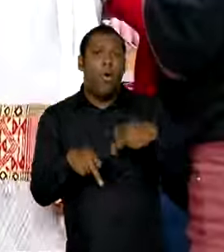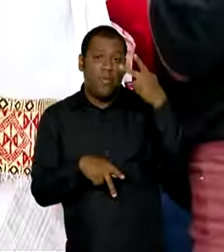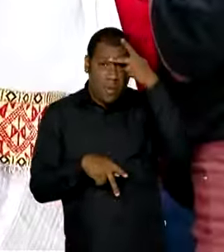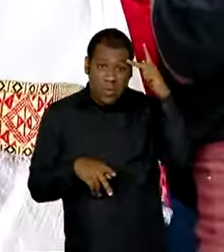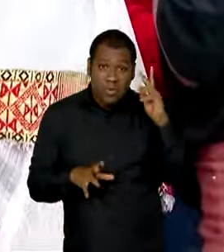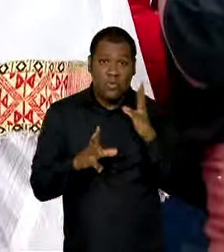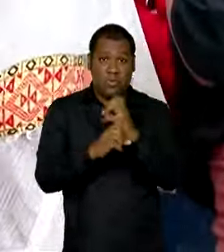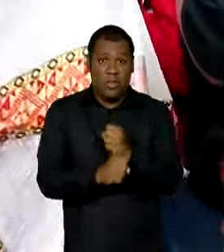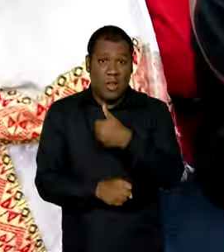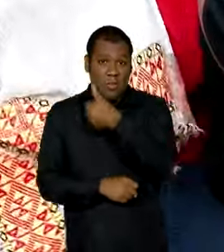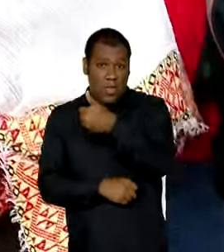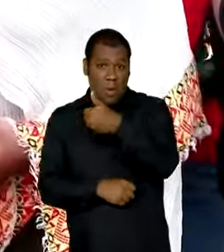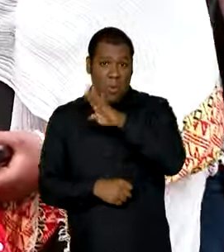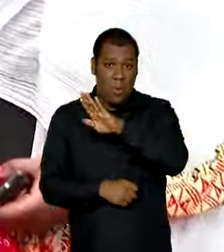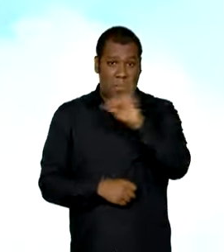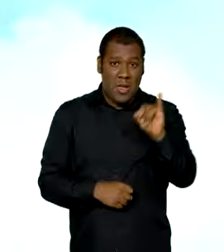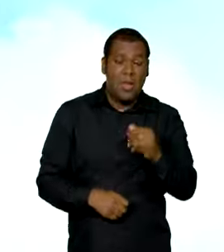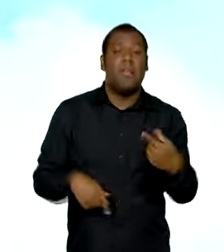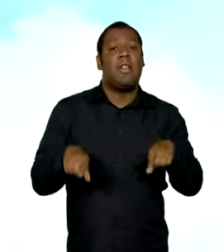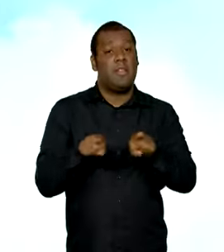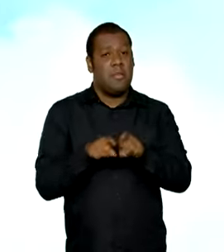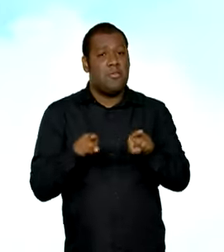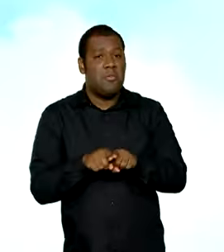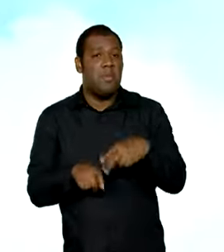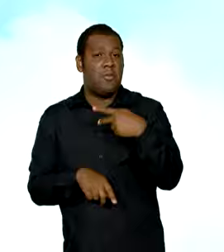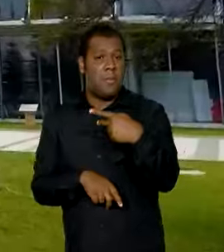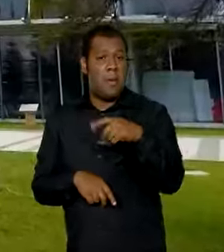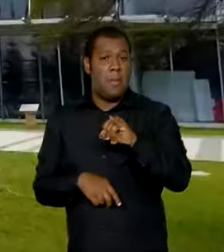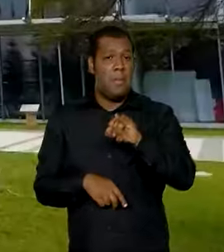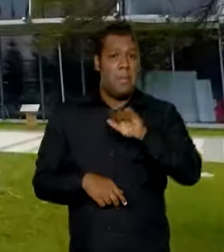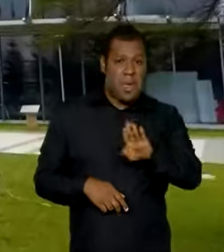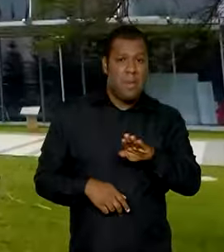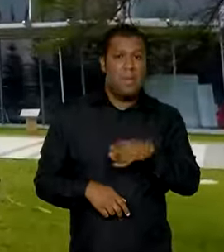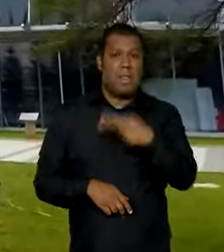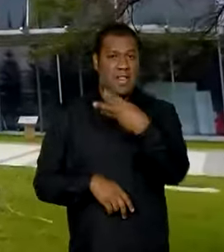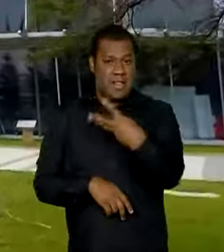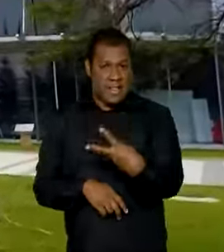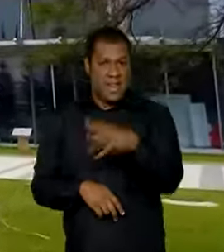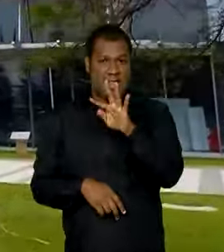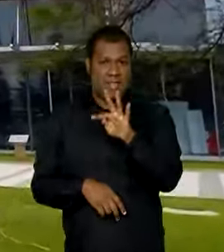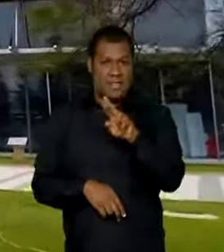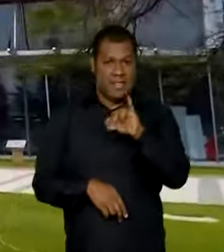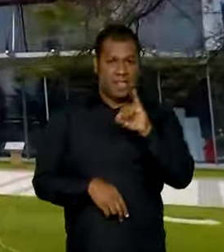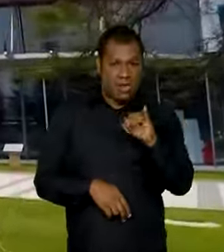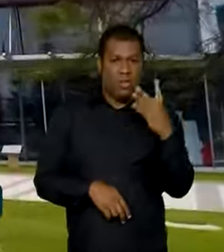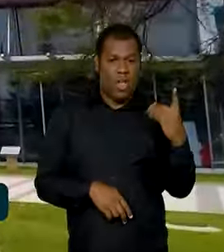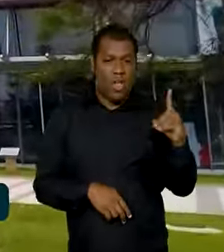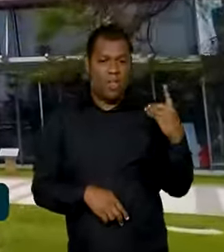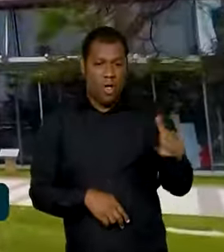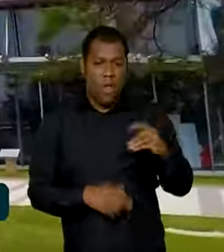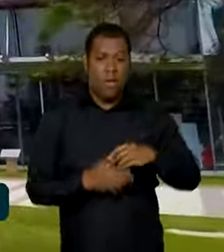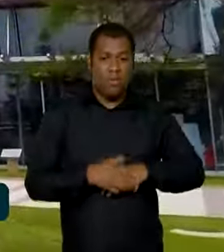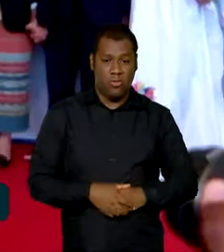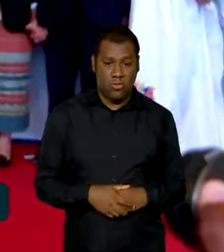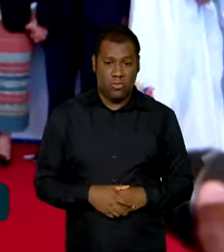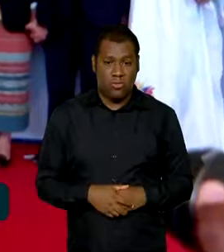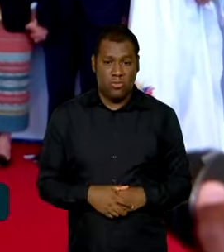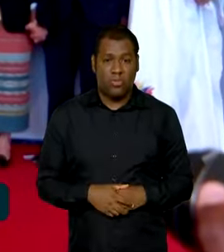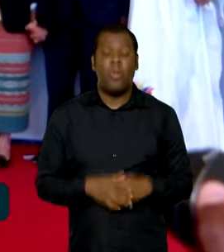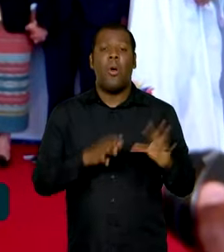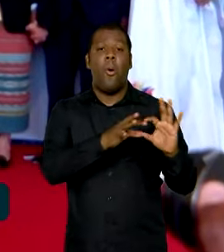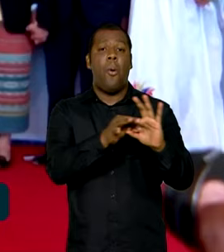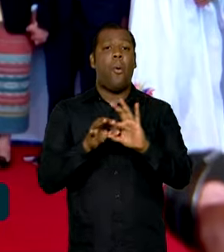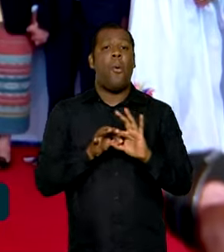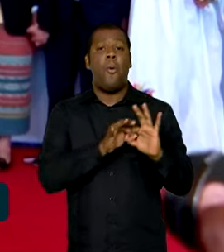trilhões de dólares de PIB. Este ano, a União Africana passou também a integrar o grupo das maiores economias do mundo, o